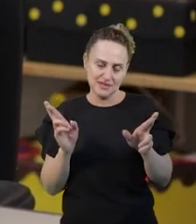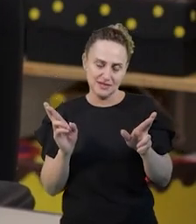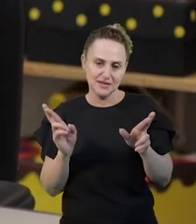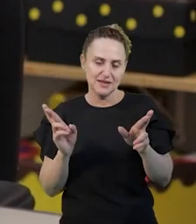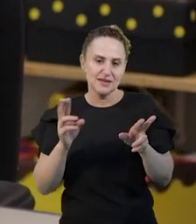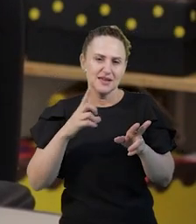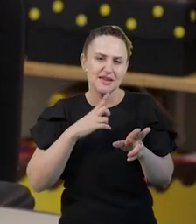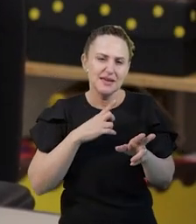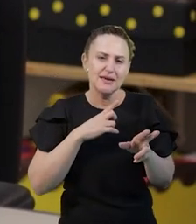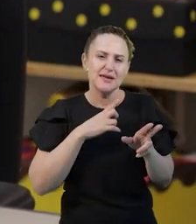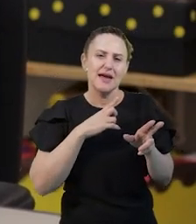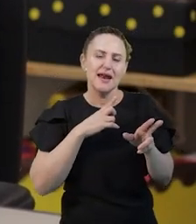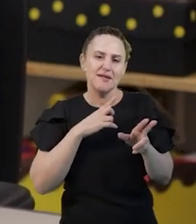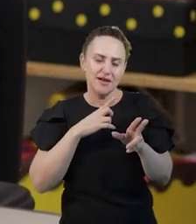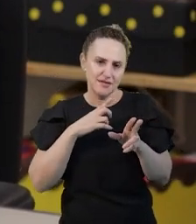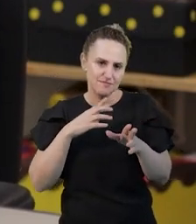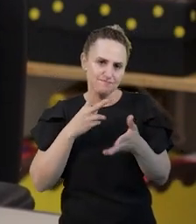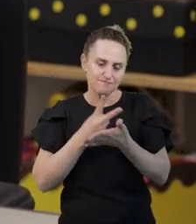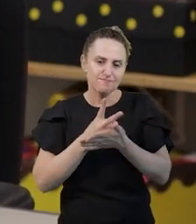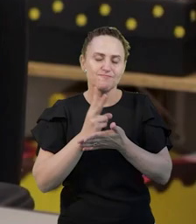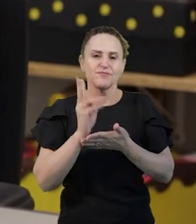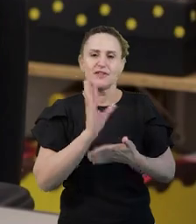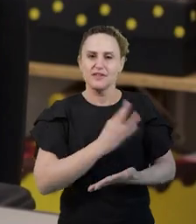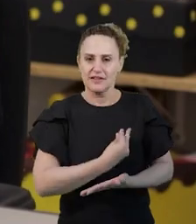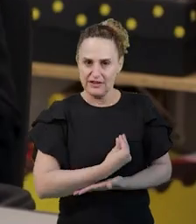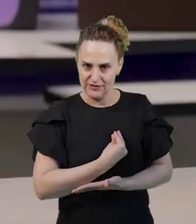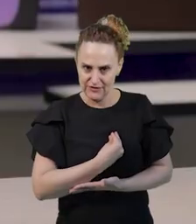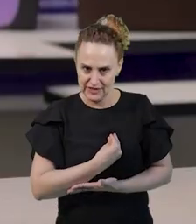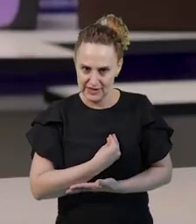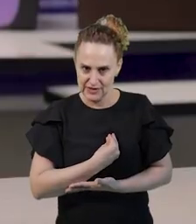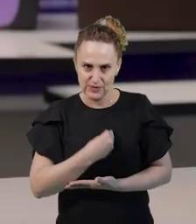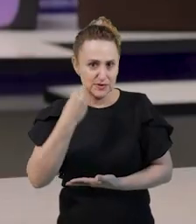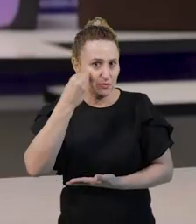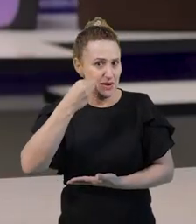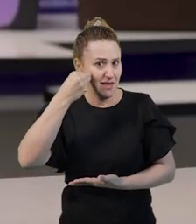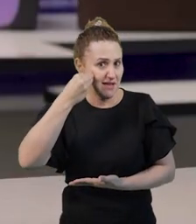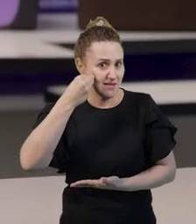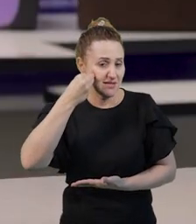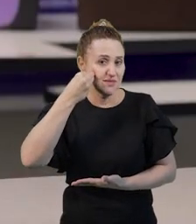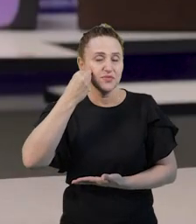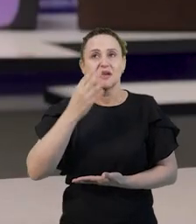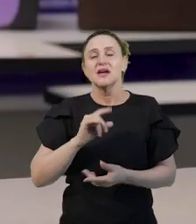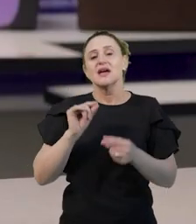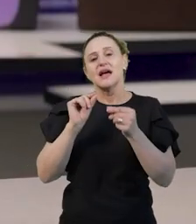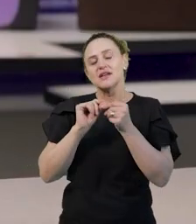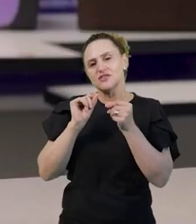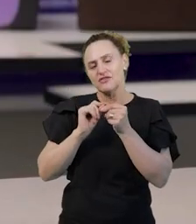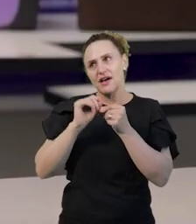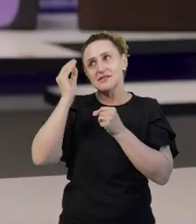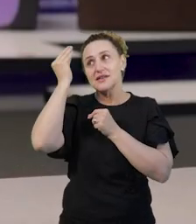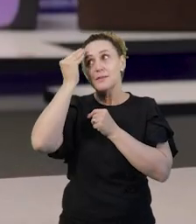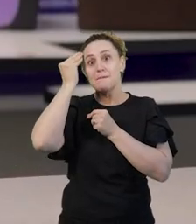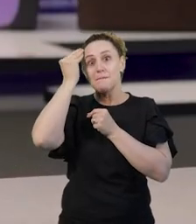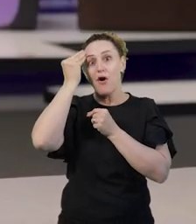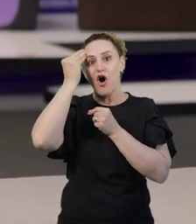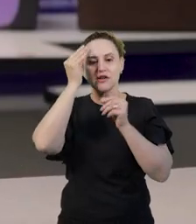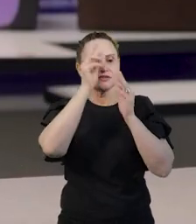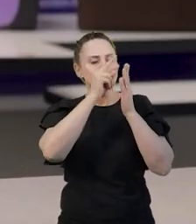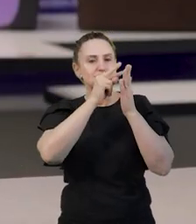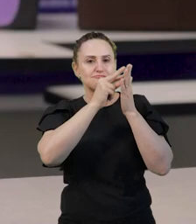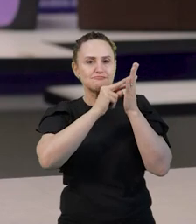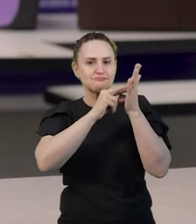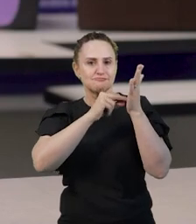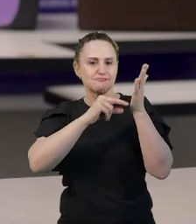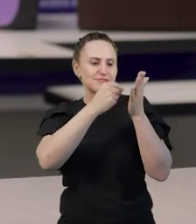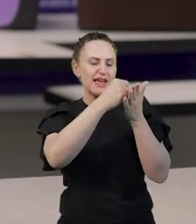faz generalizações. As crianças realizam, então, hipóteses sobre a escrita. No início,